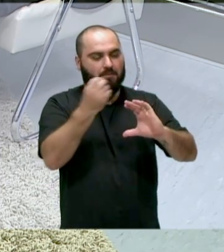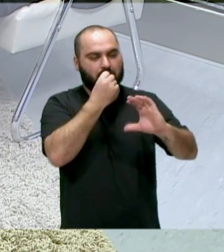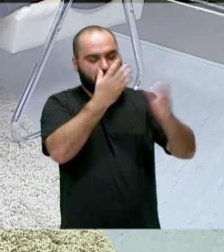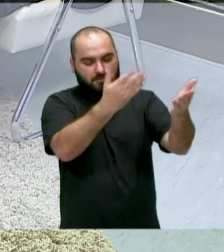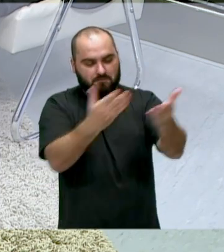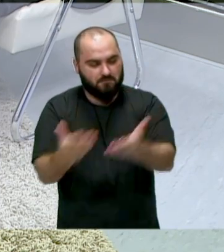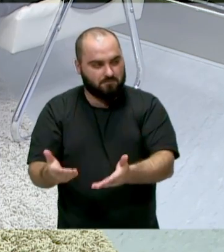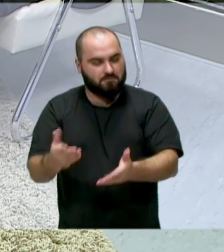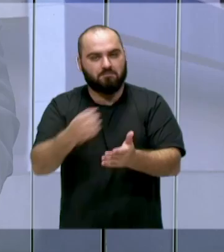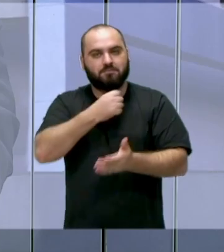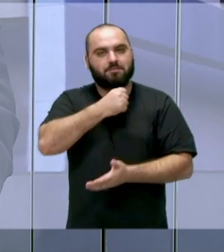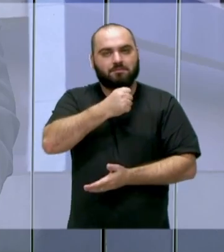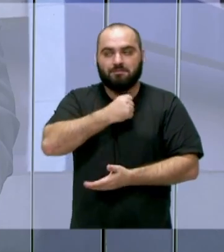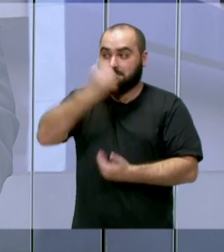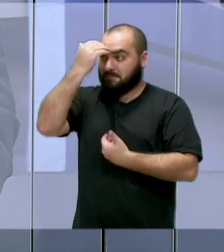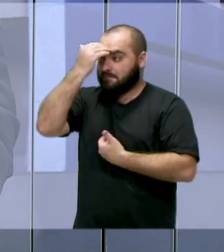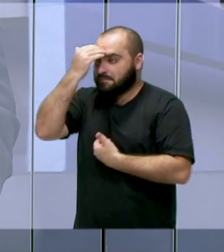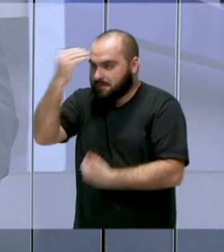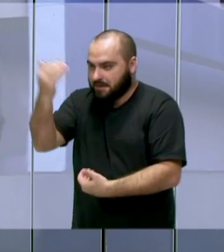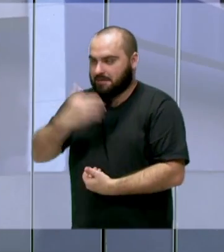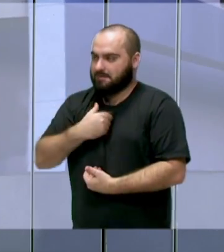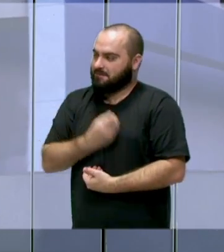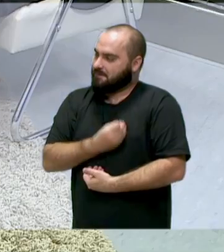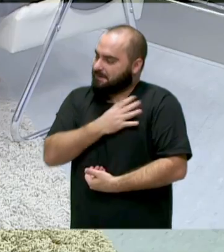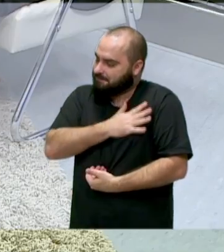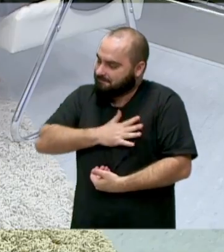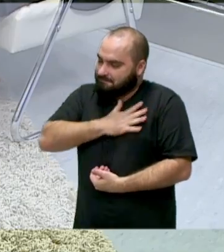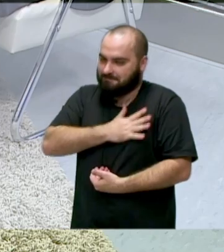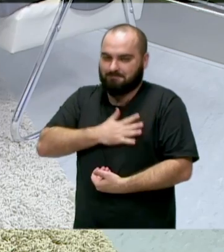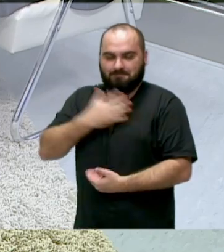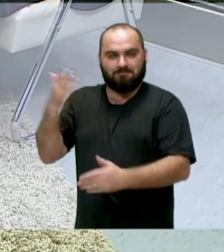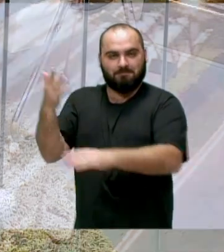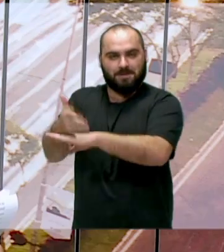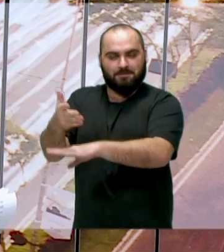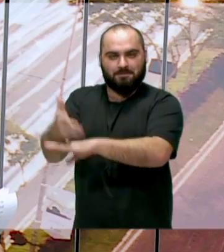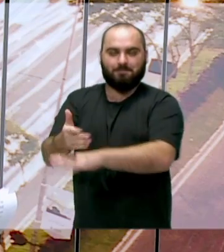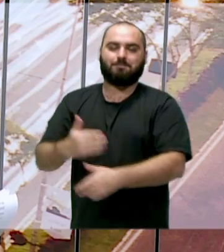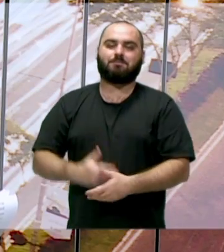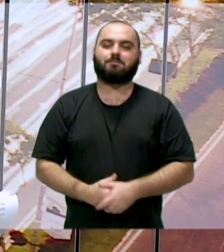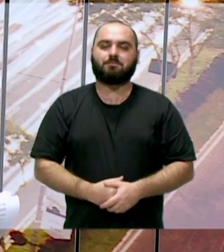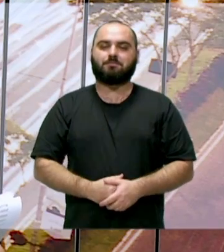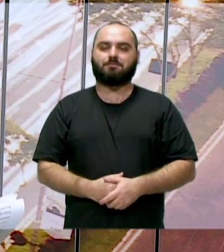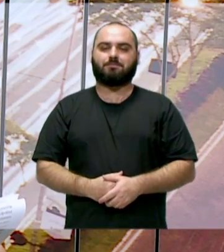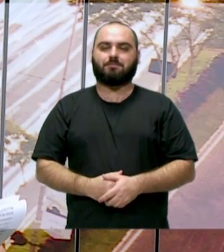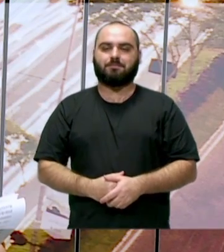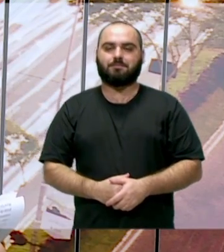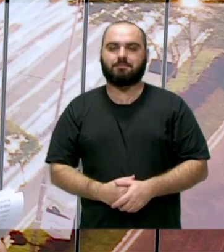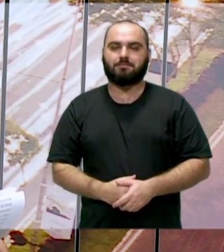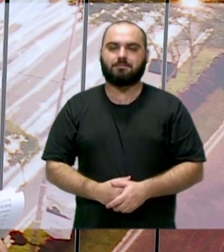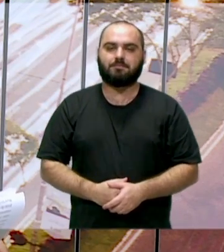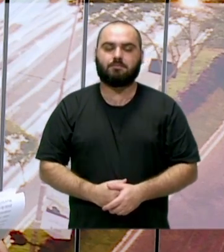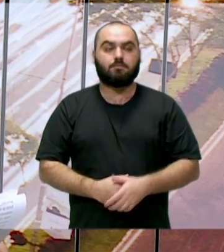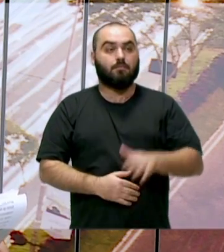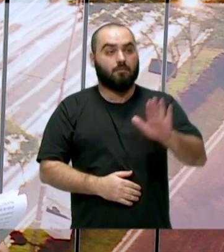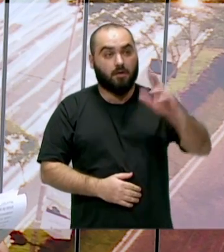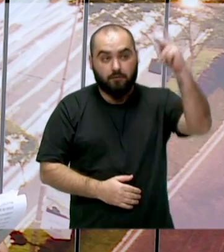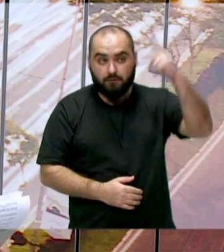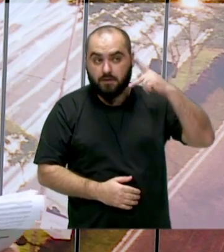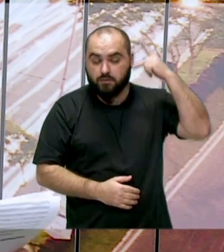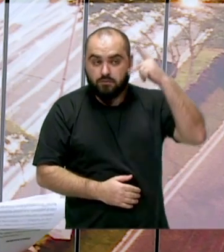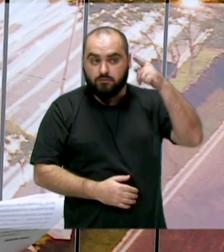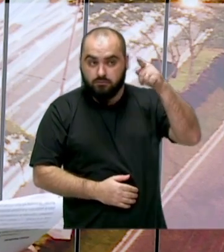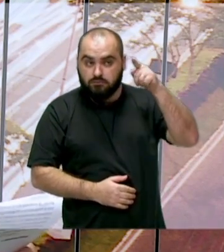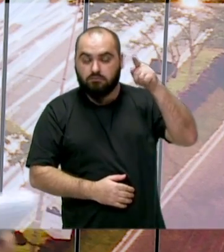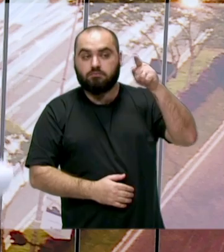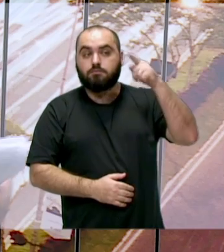Vereador. Obrigado Maurício, é um prazer participar do programa. Bom vereador, o senhor entrou na vaga da vereadora Ana